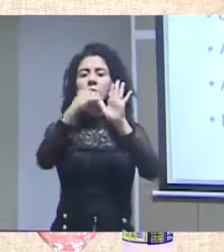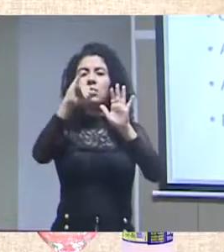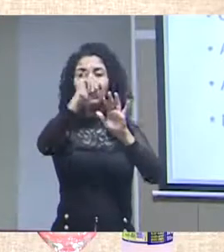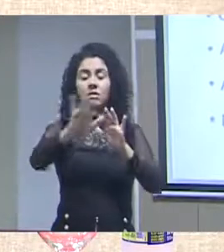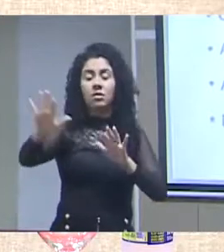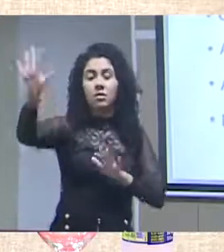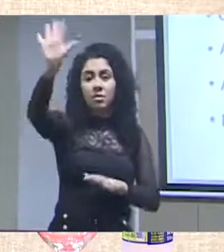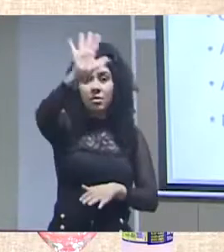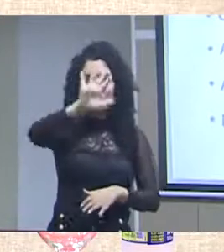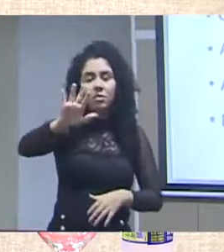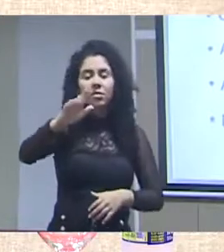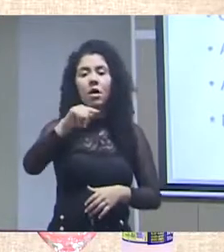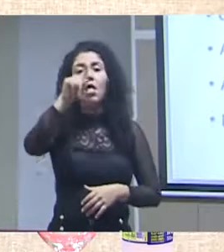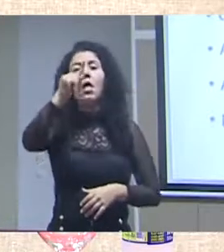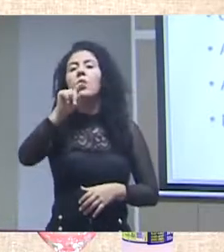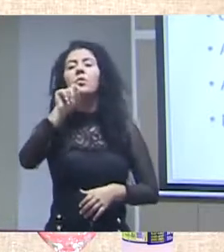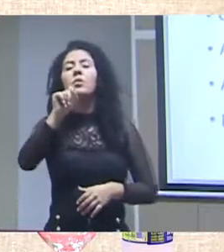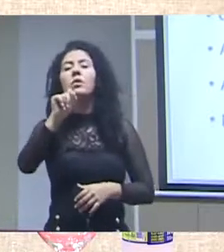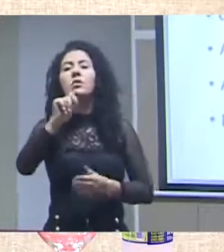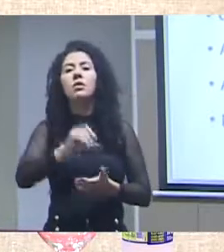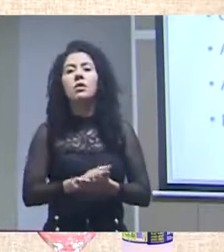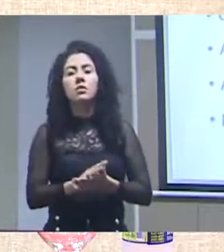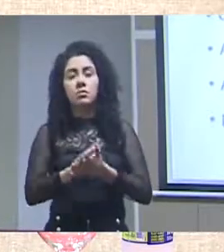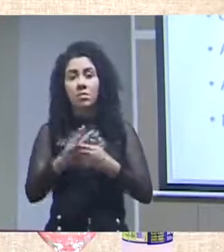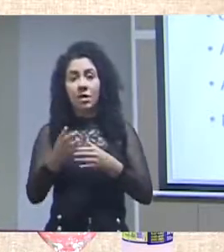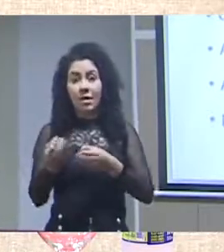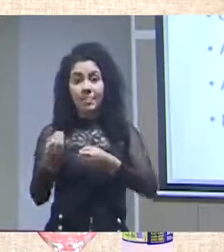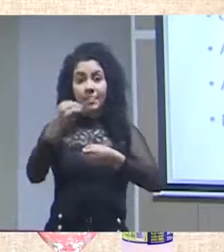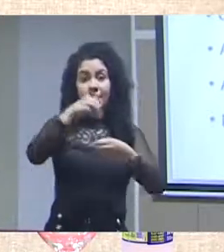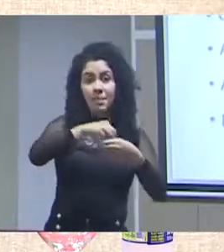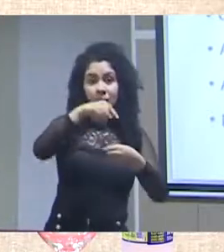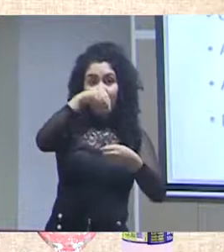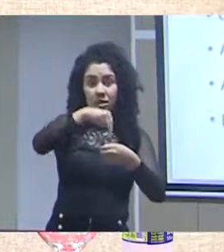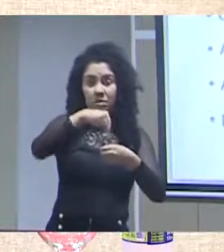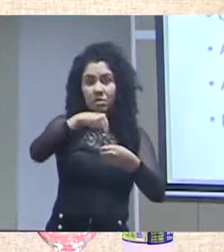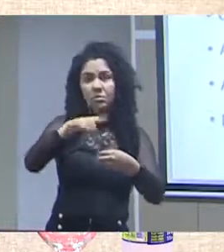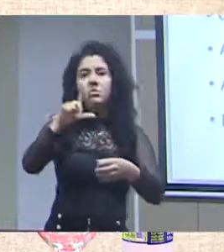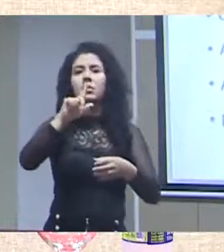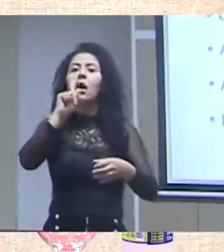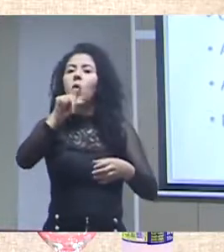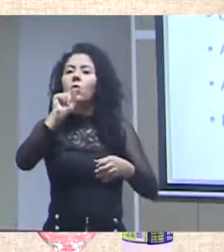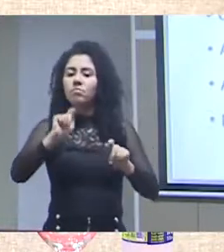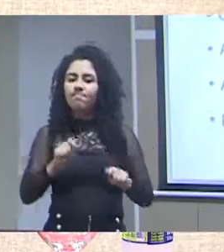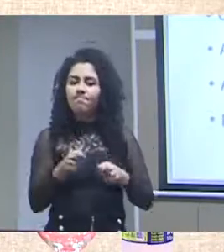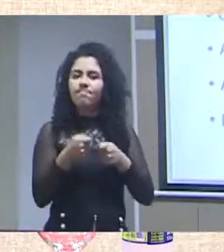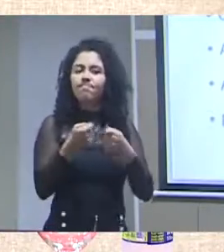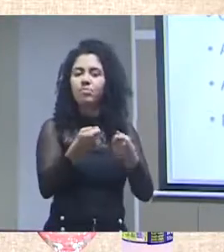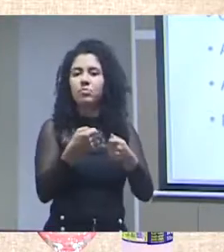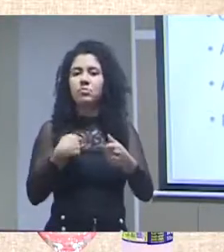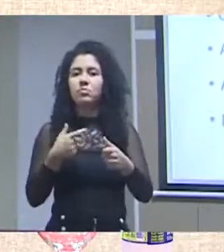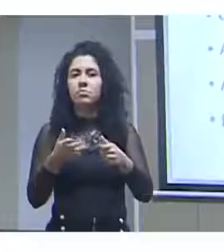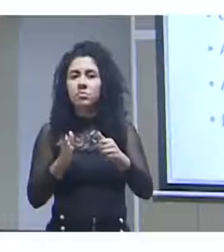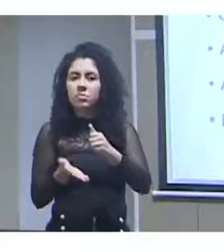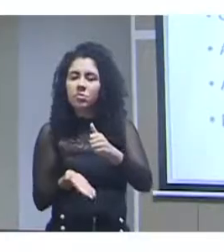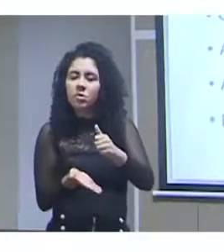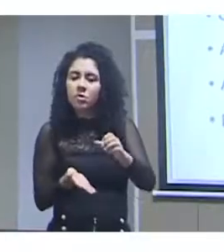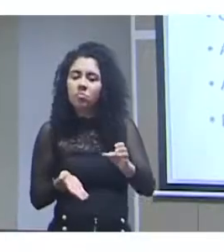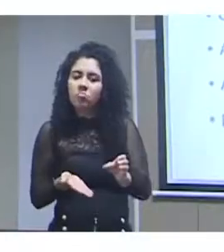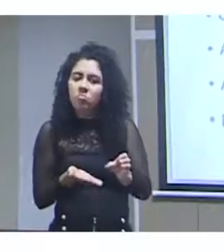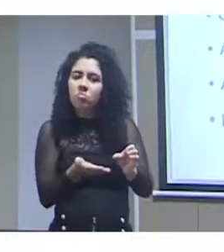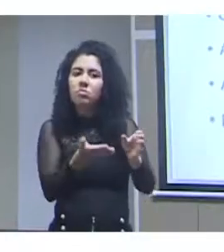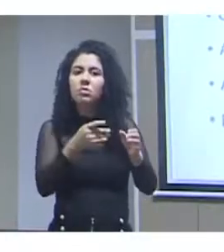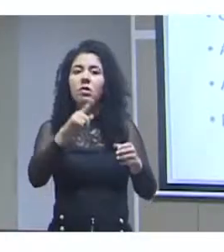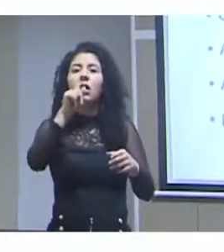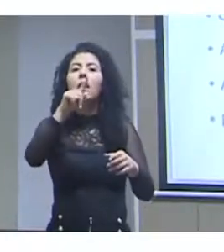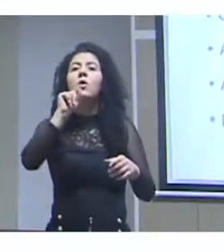desse processo de fortalecimento dessa economia política dos dados, de uma mercantilização e